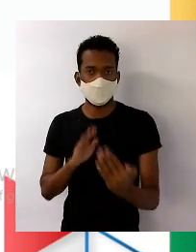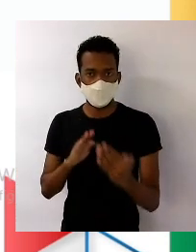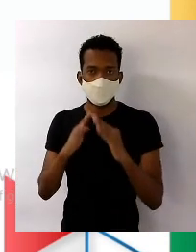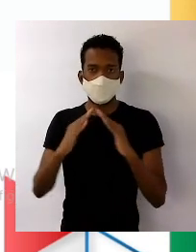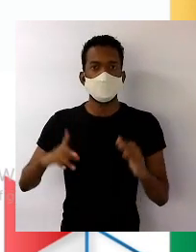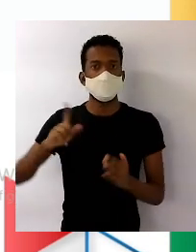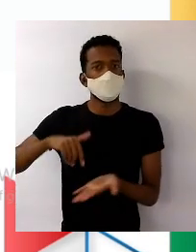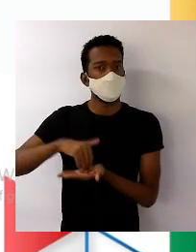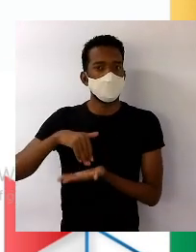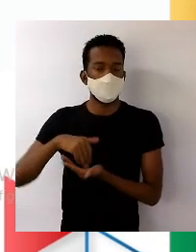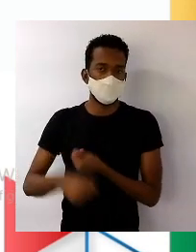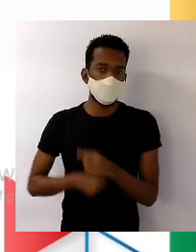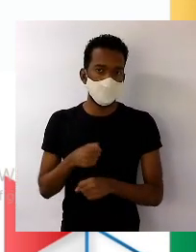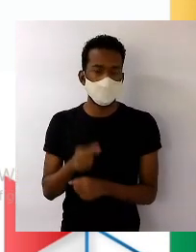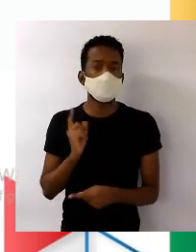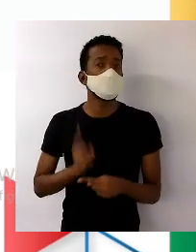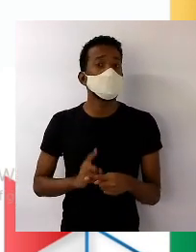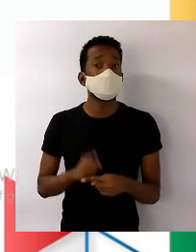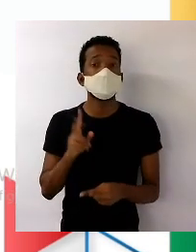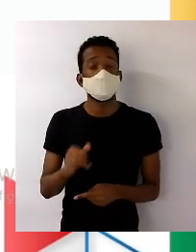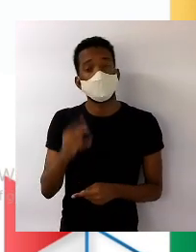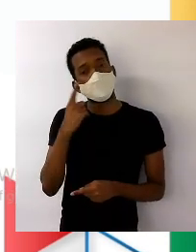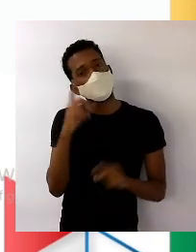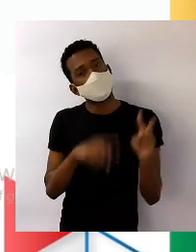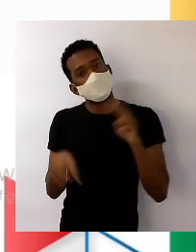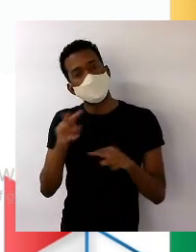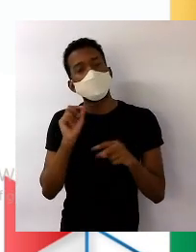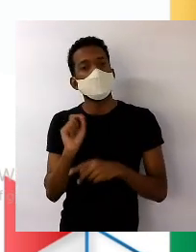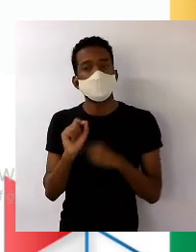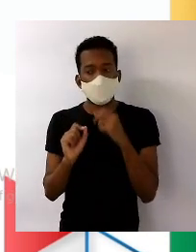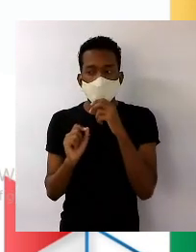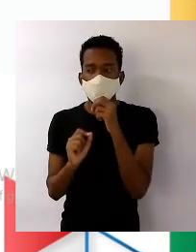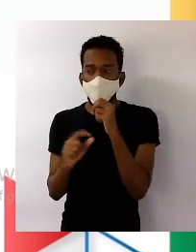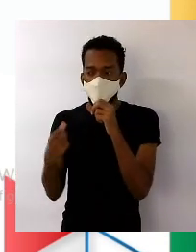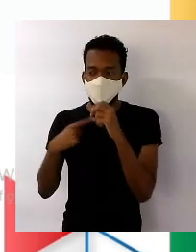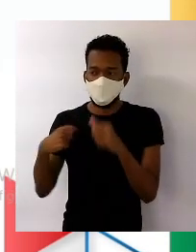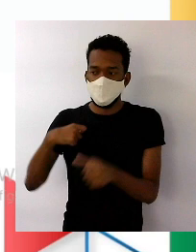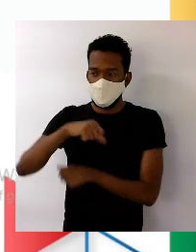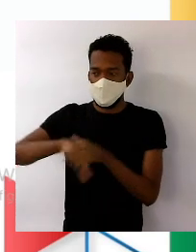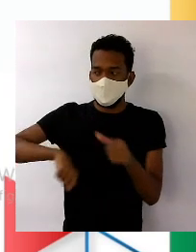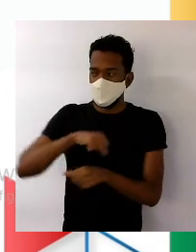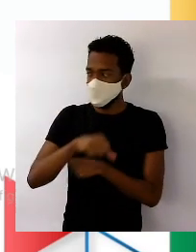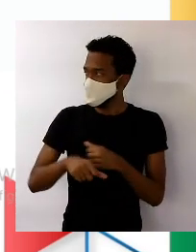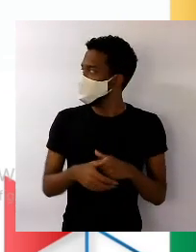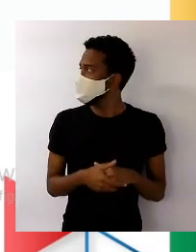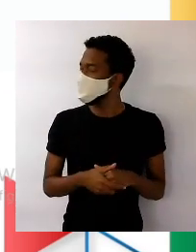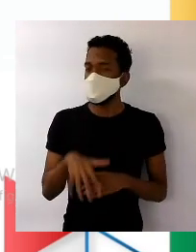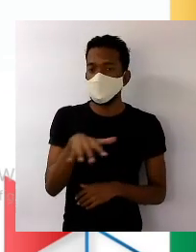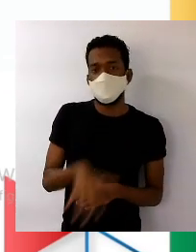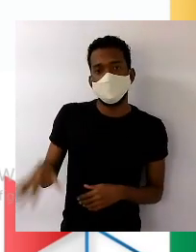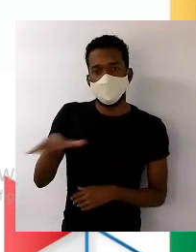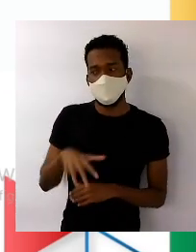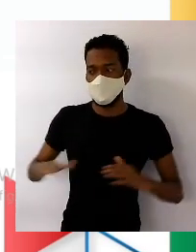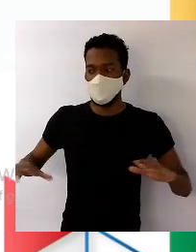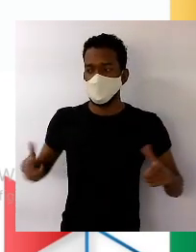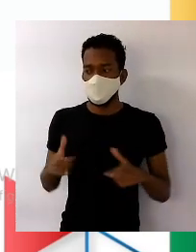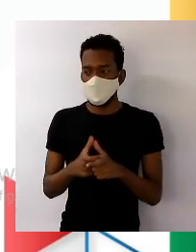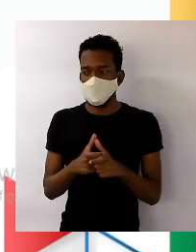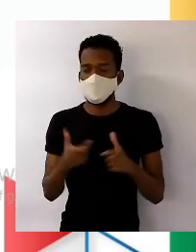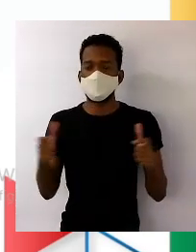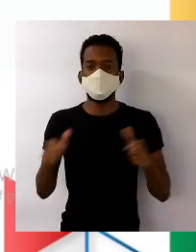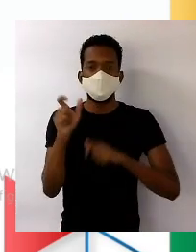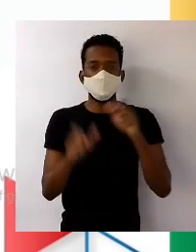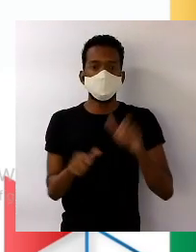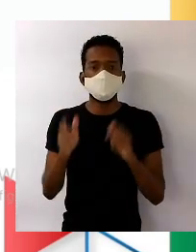foi o último ano. Porque a gente vai observar que essa transição demográfica que o Brasil passou,